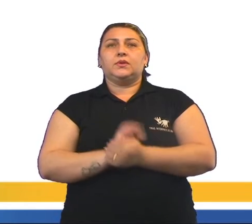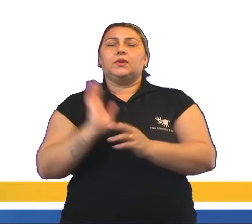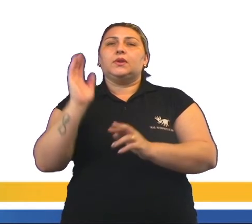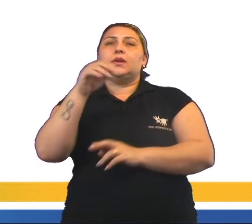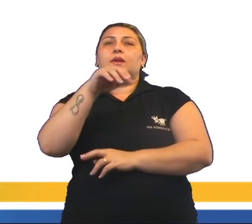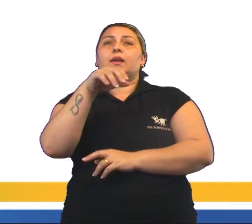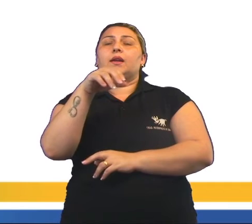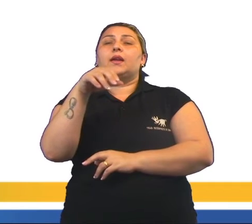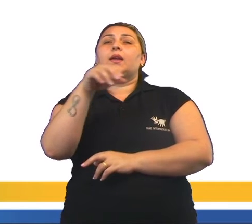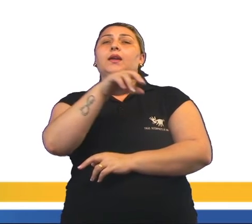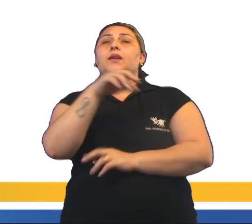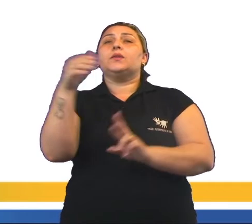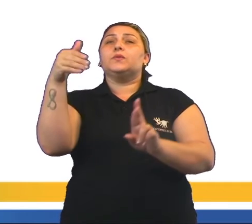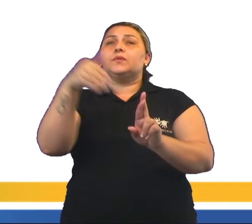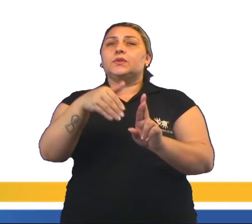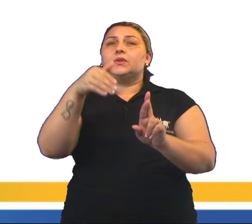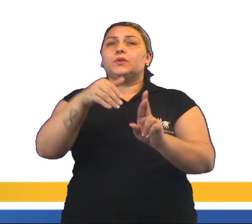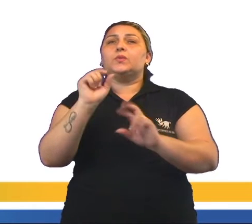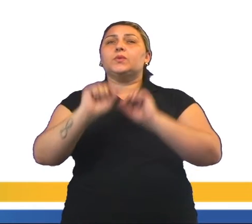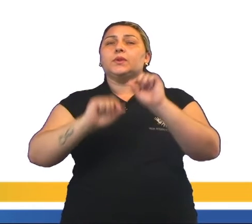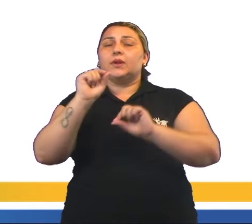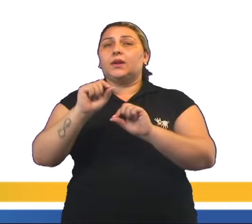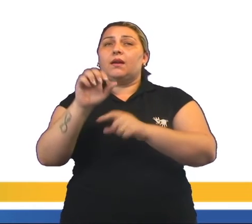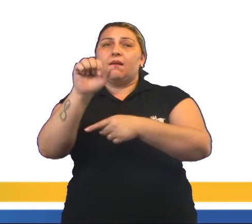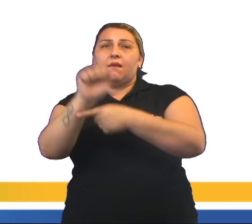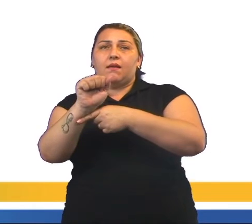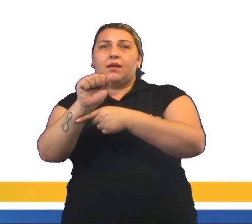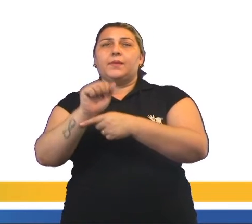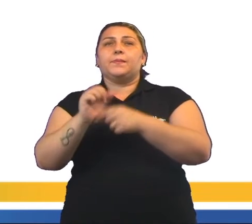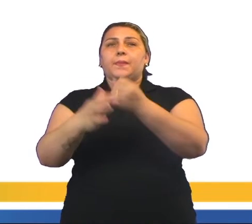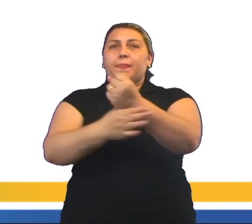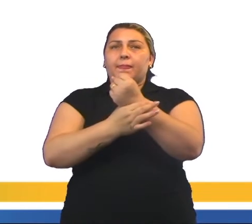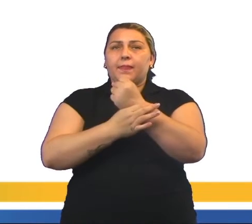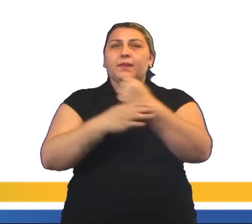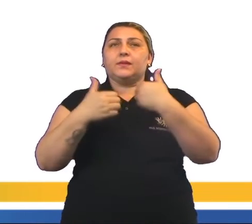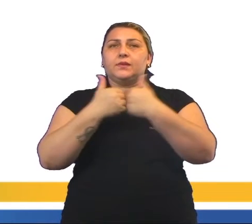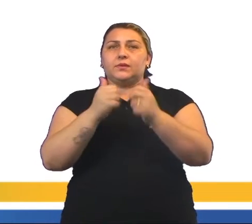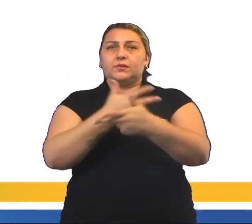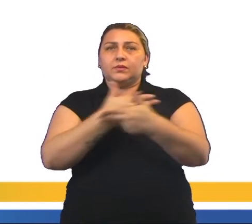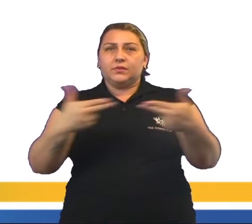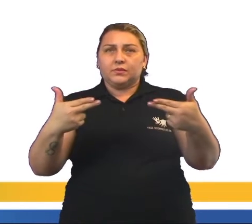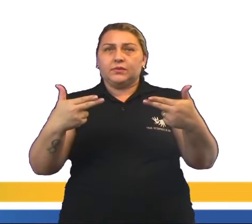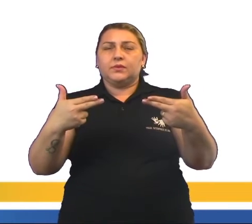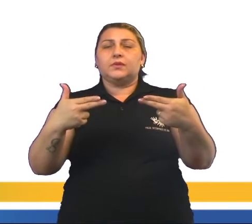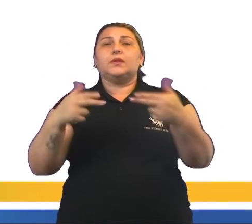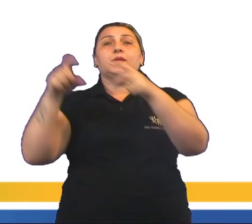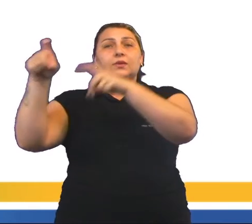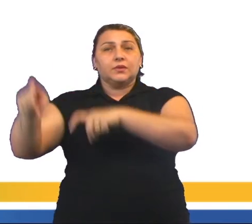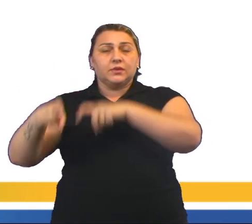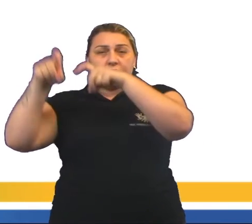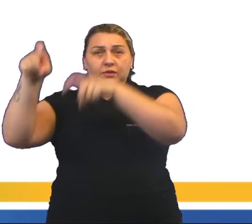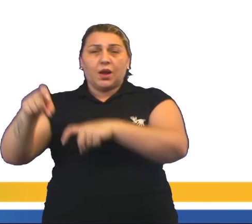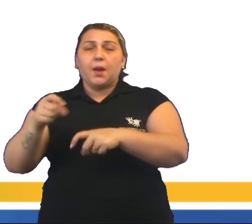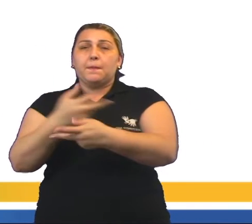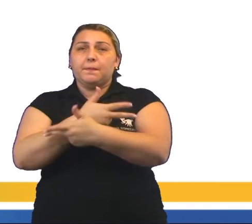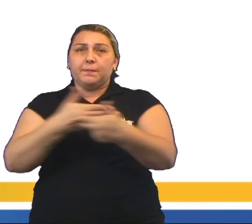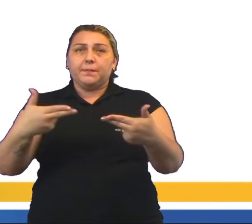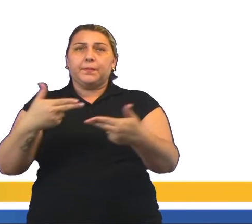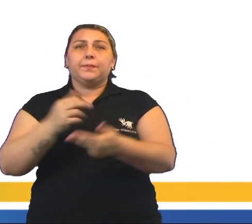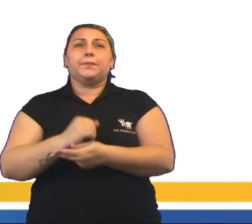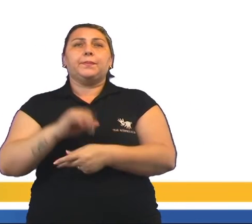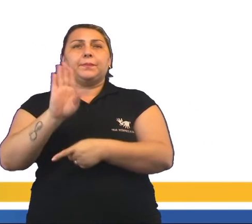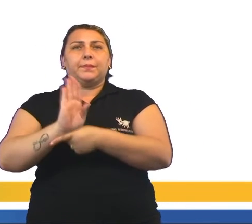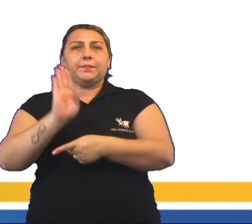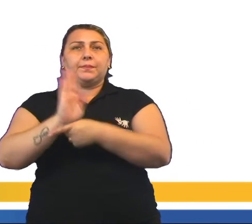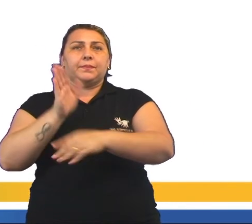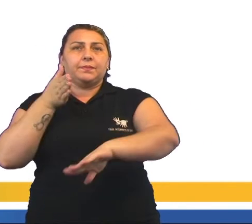referente ao ou a, letra A, segurança nos transportes de insumos agrícolas.